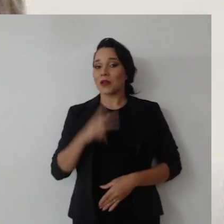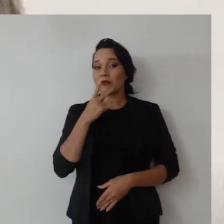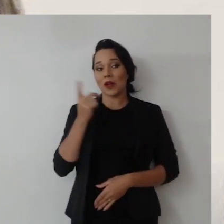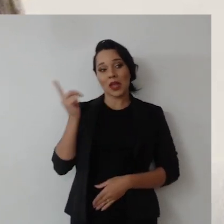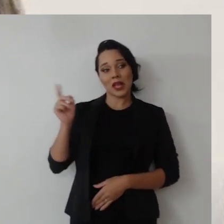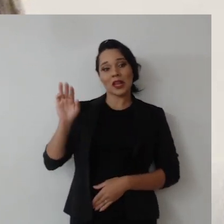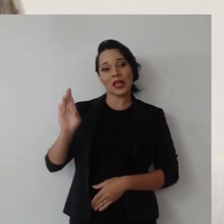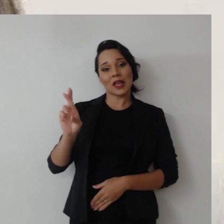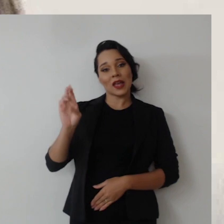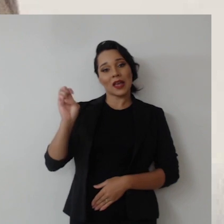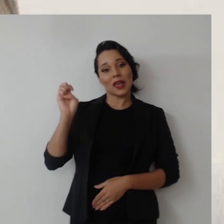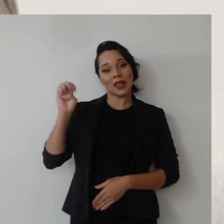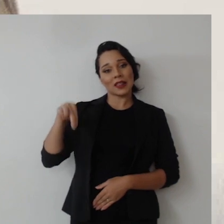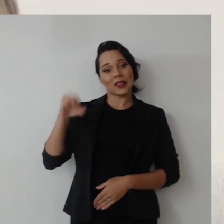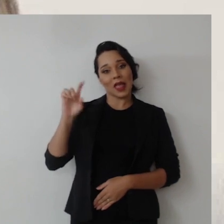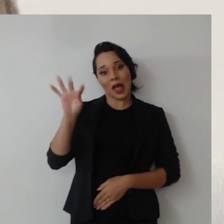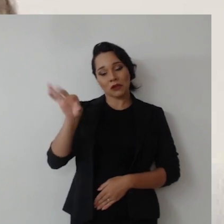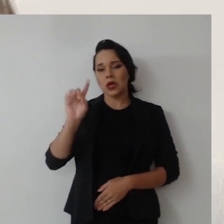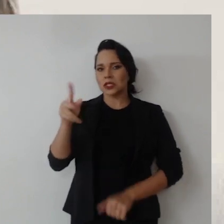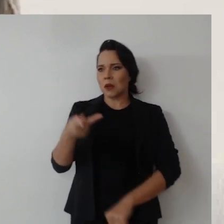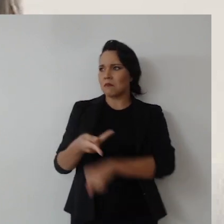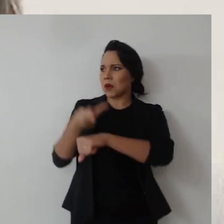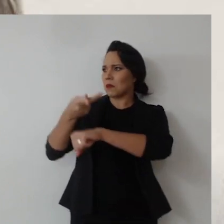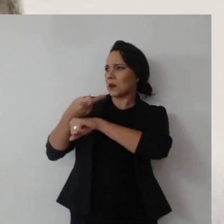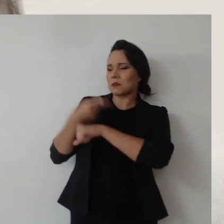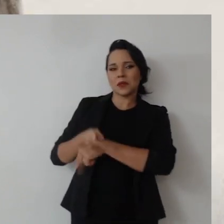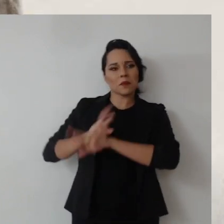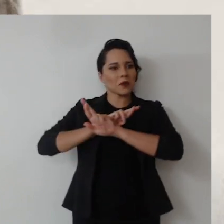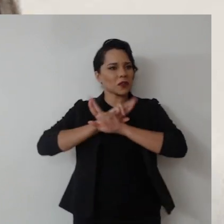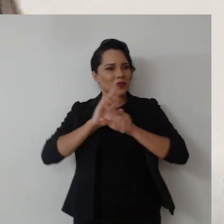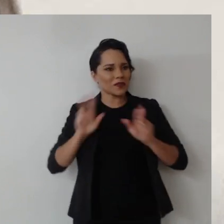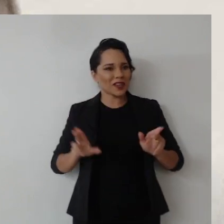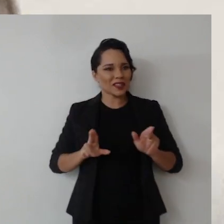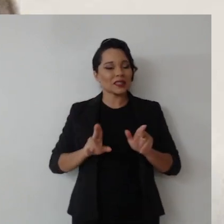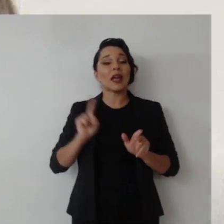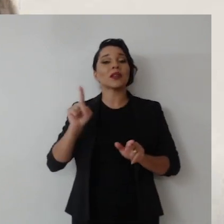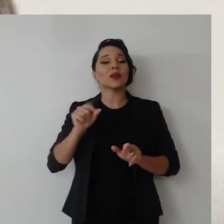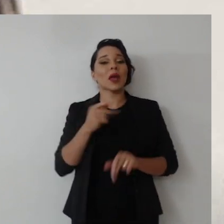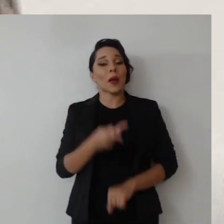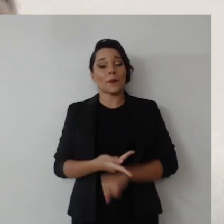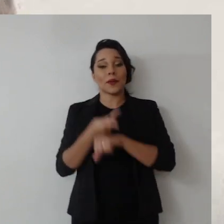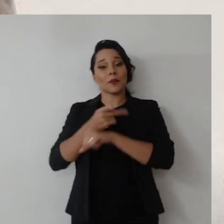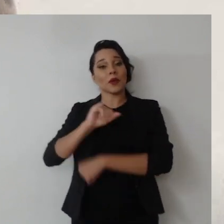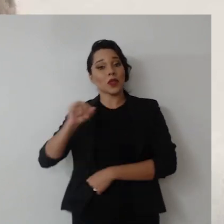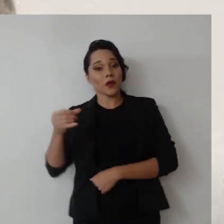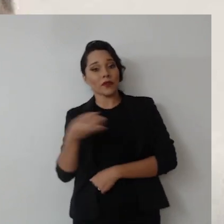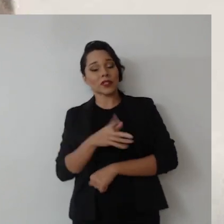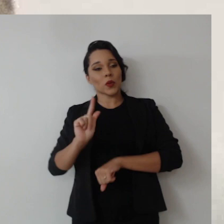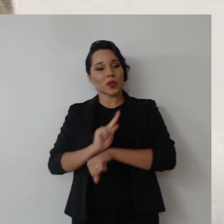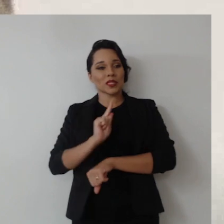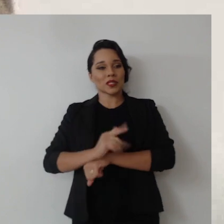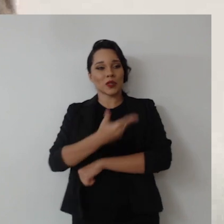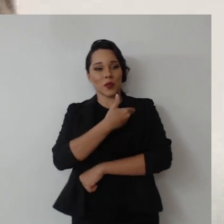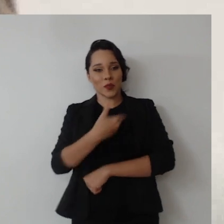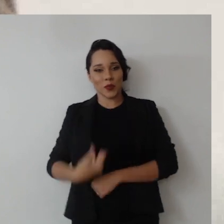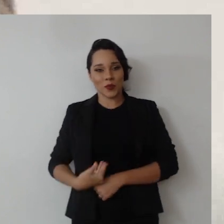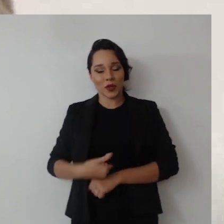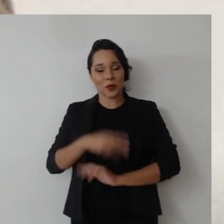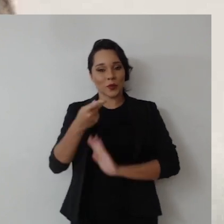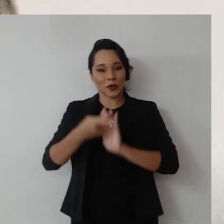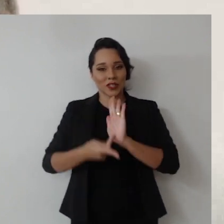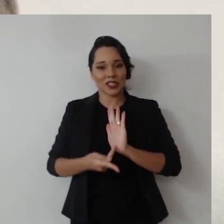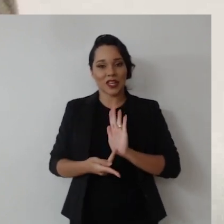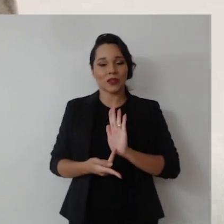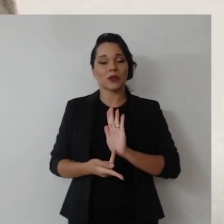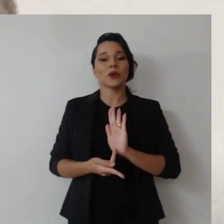registro que Renato já recebeu várias premiações, entre elas o prêmio Inovação na Gestão Pública com